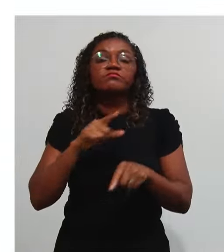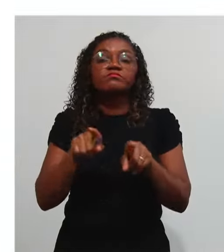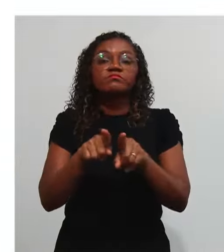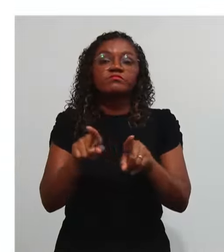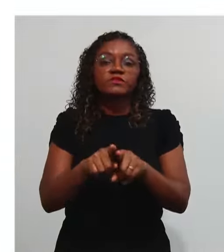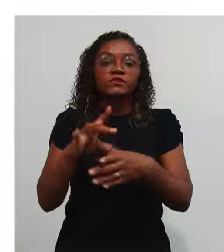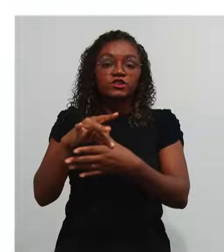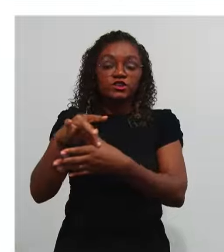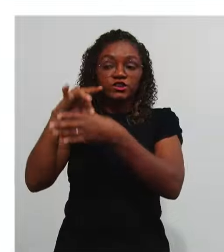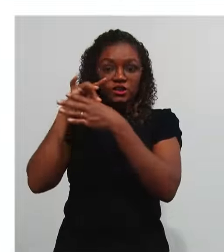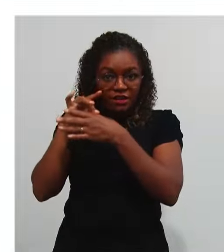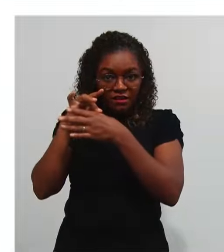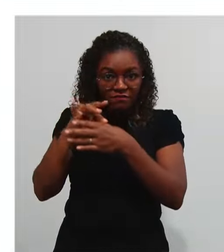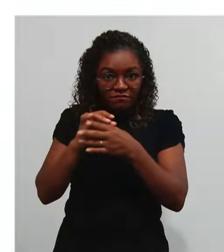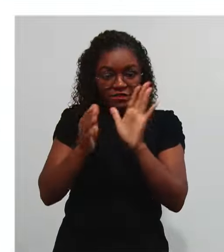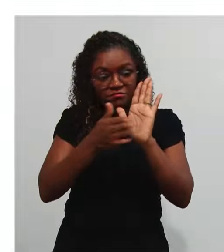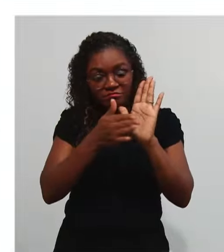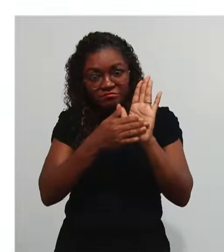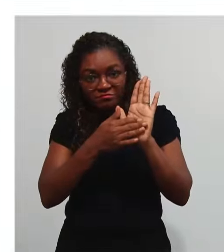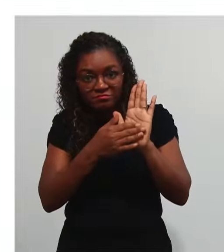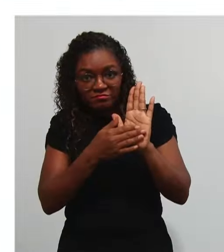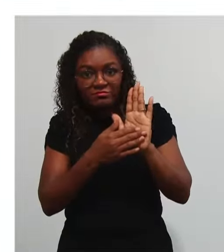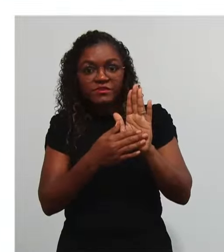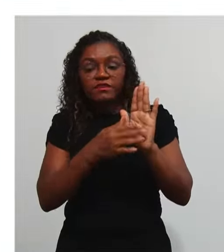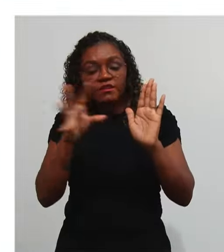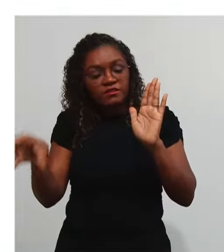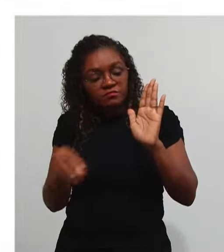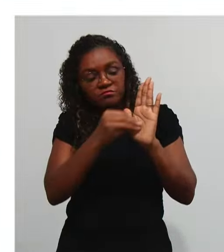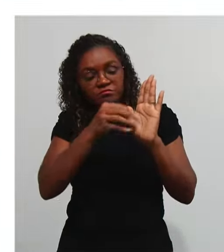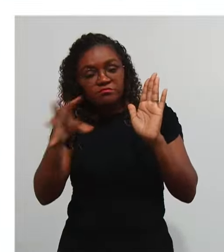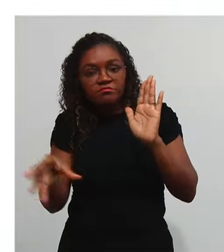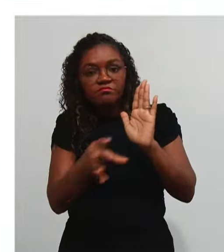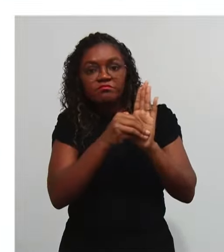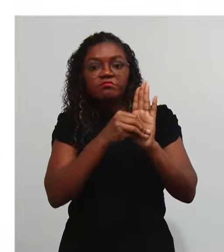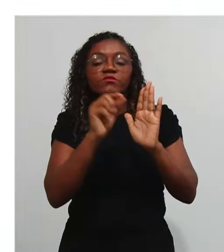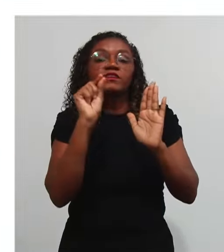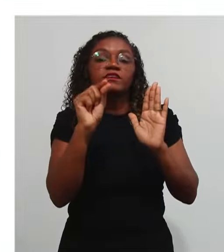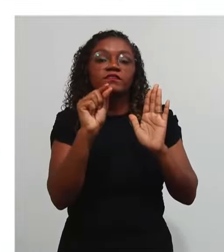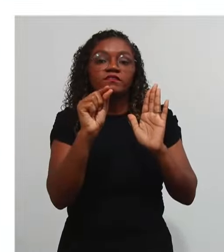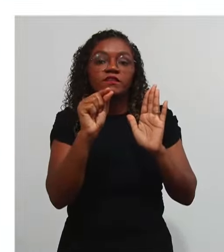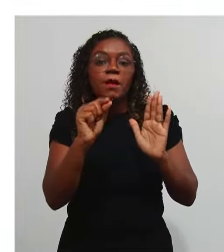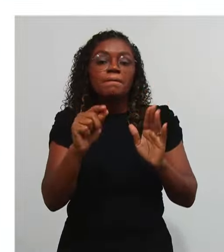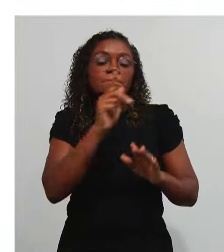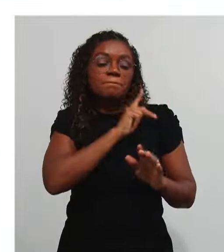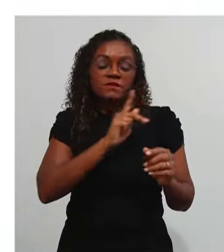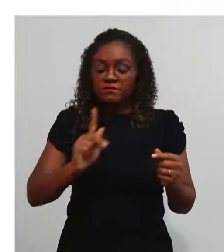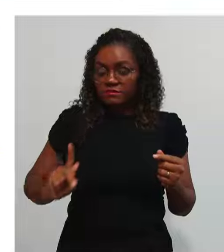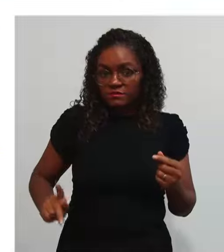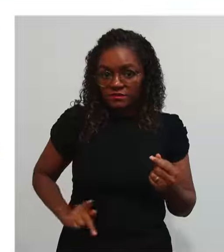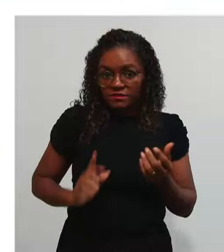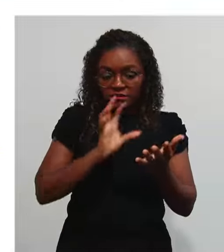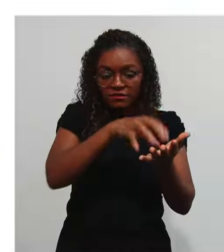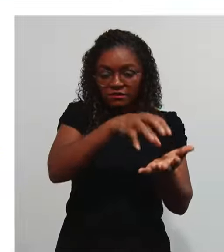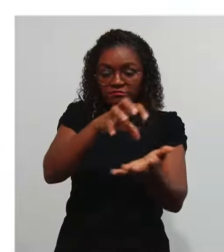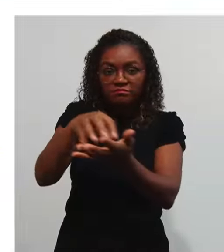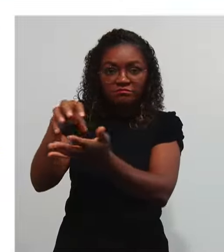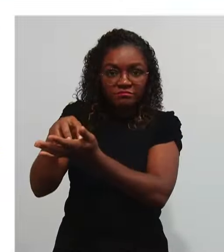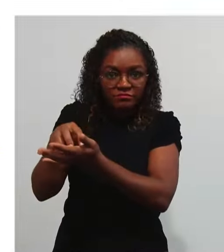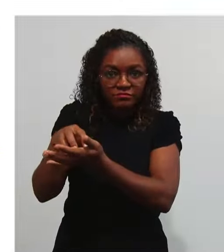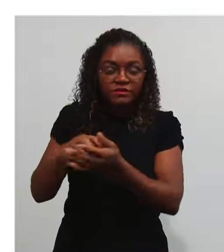Executivo Incluirão Além Das suas Próprias As dos Presidentes Dos órgãos Dos poderes